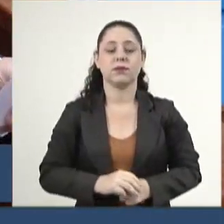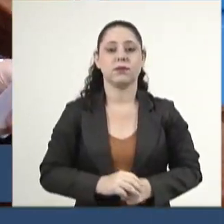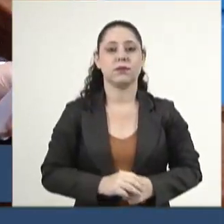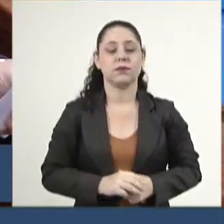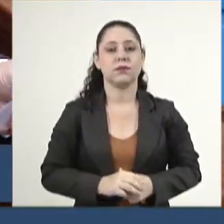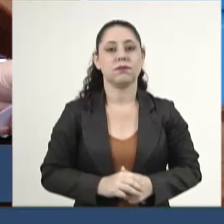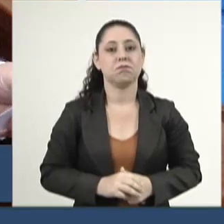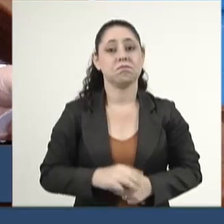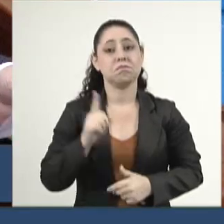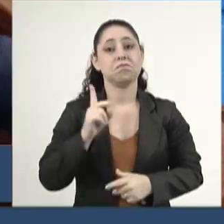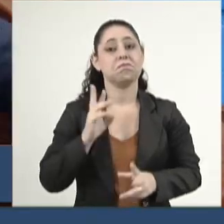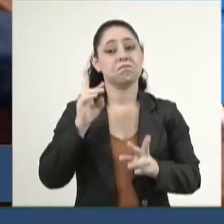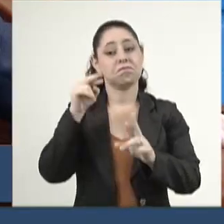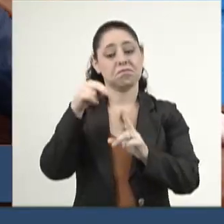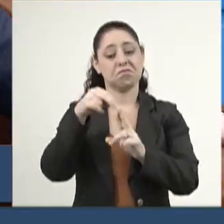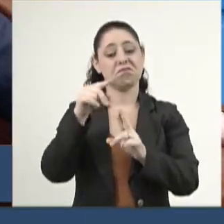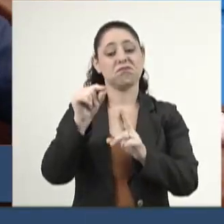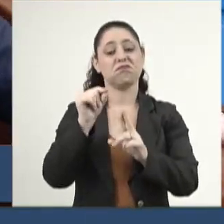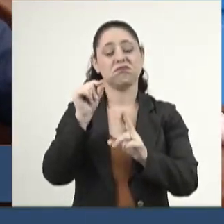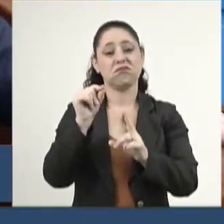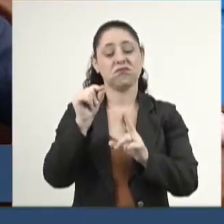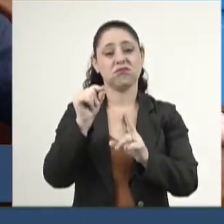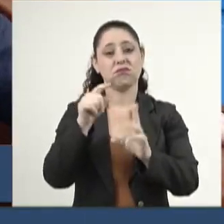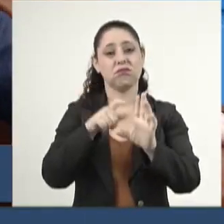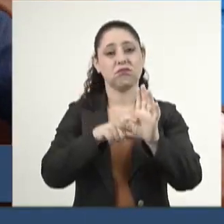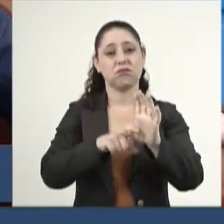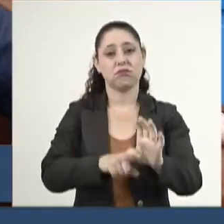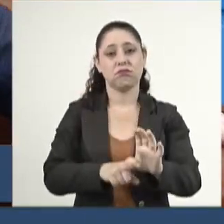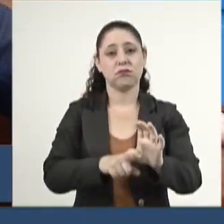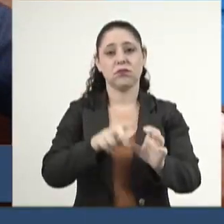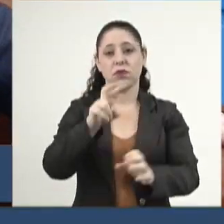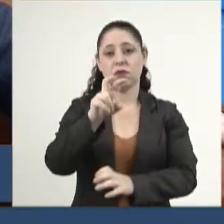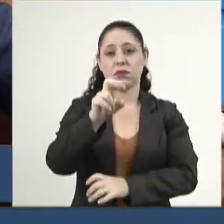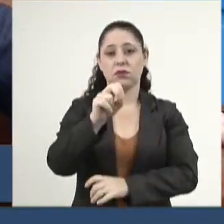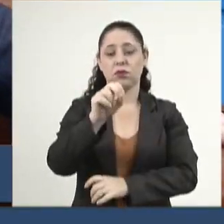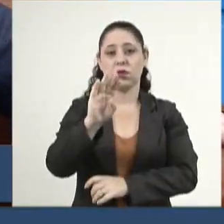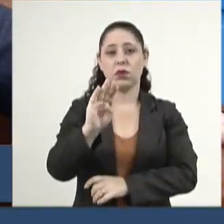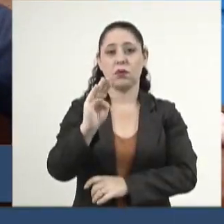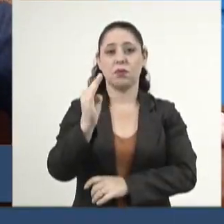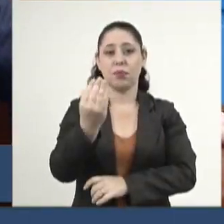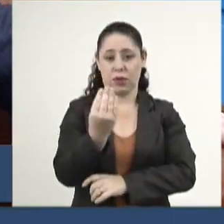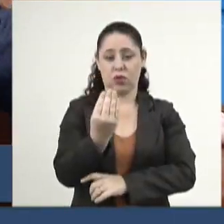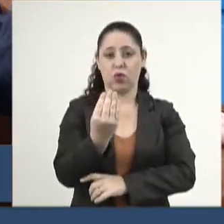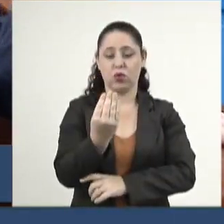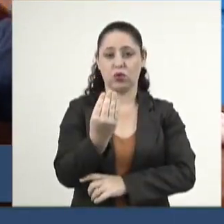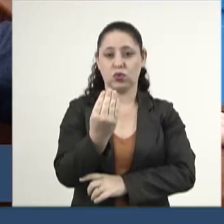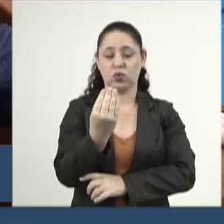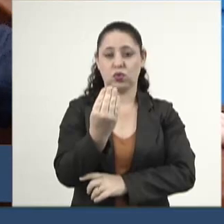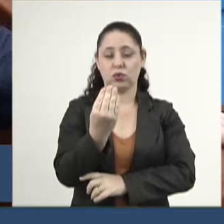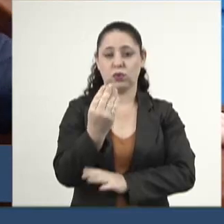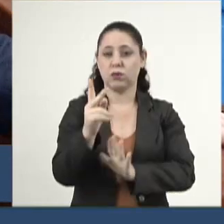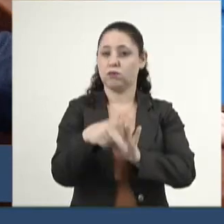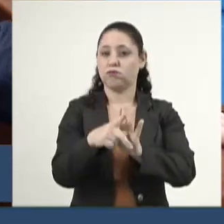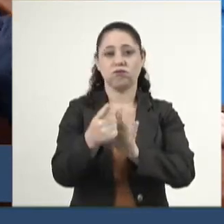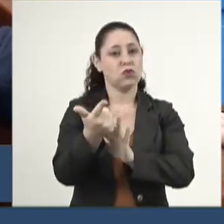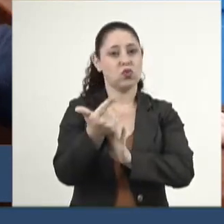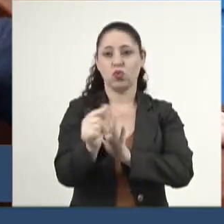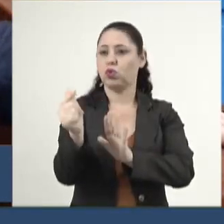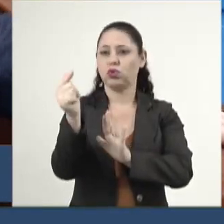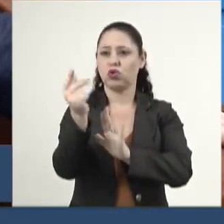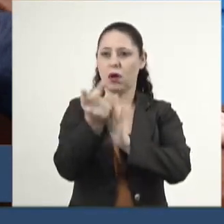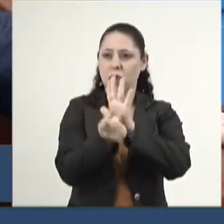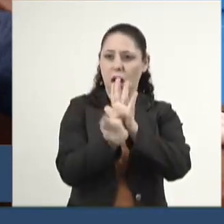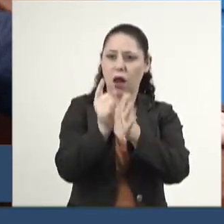Isso representou um déficit de 50 bilhões com esse programa que não tinha orçamento